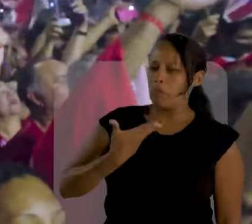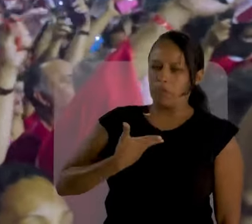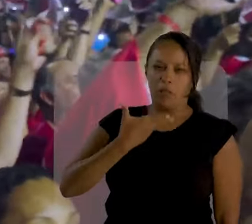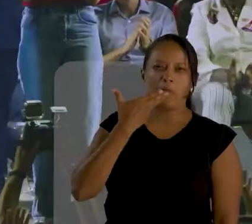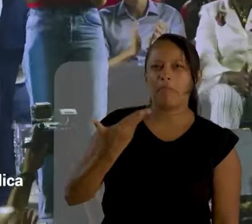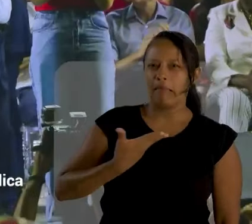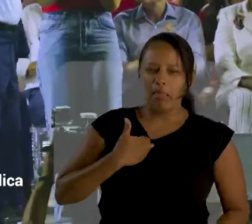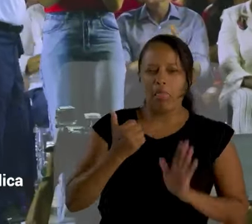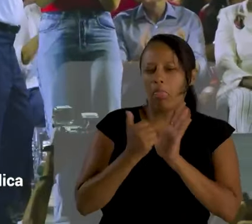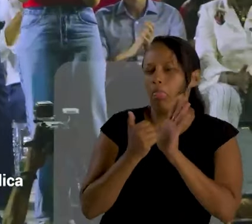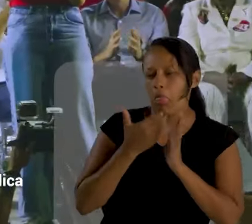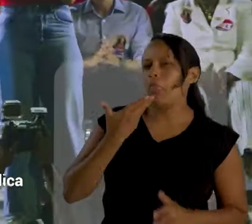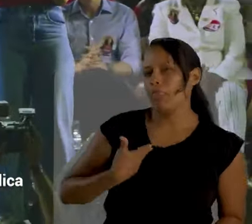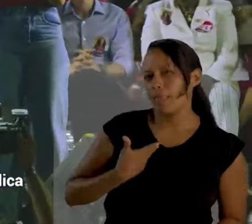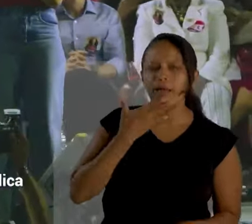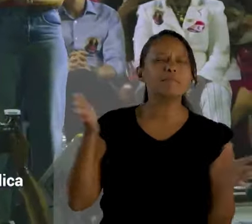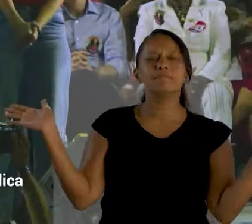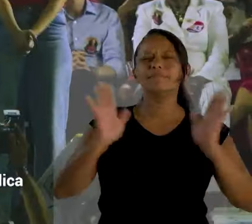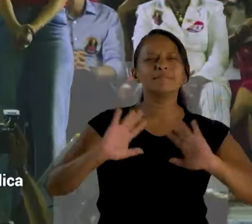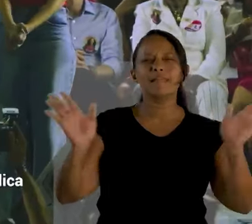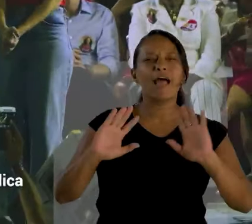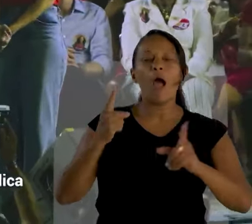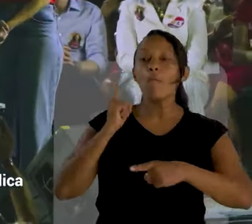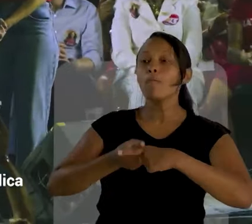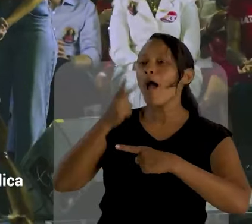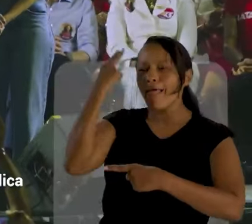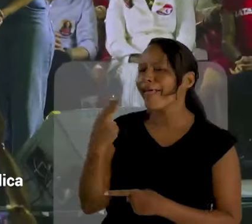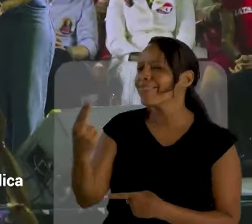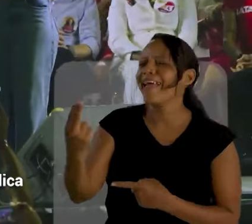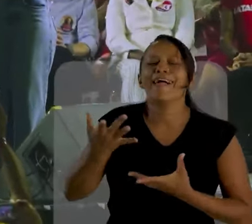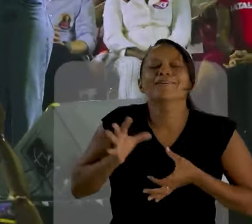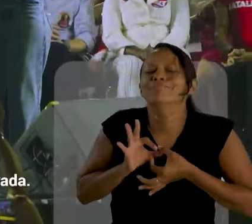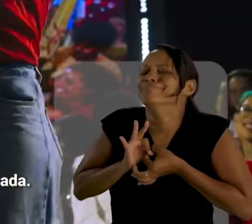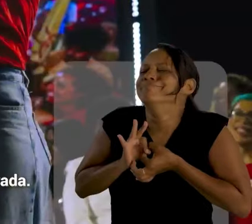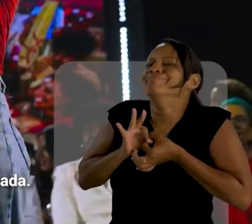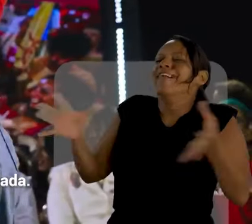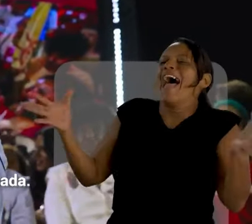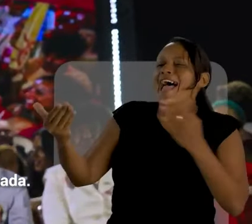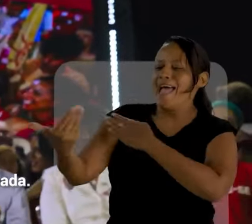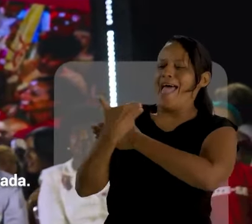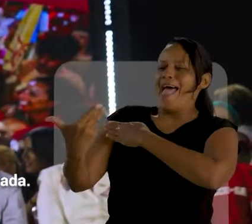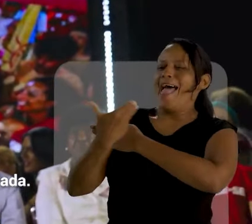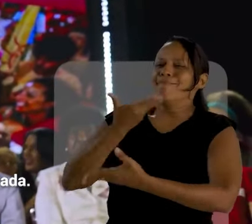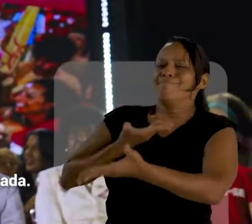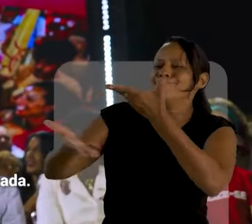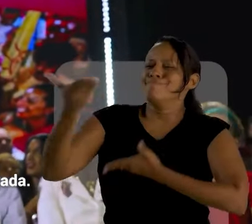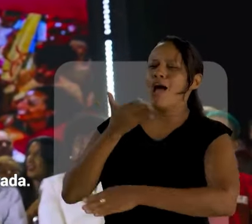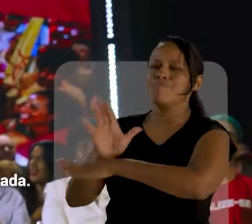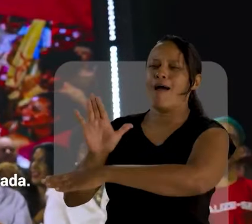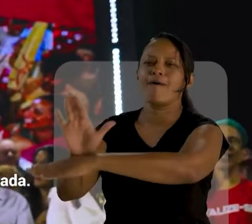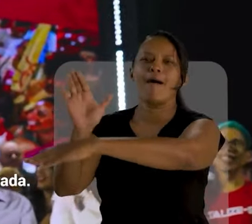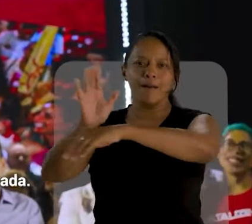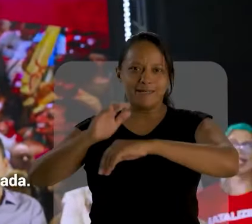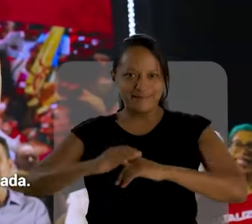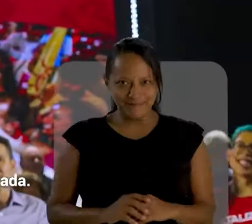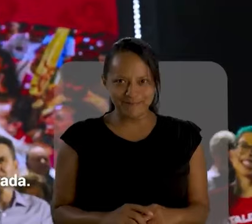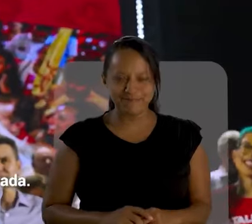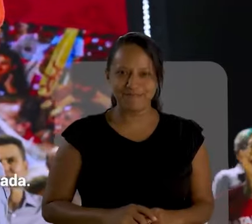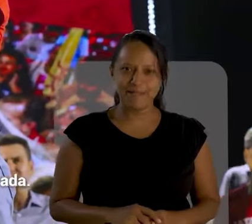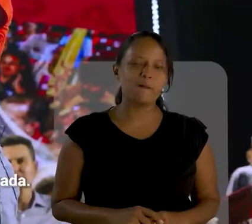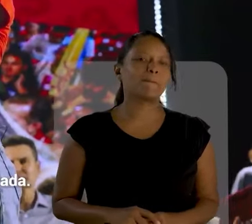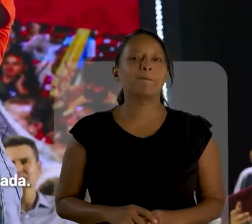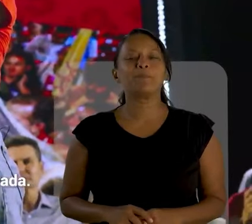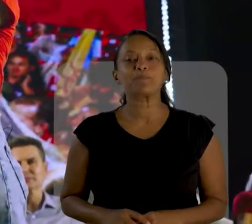vai precisar bater na porta da presidenta da república. Porque pra você a porta estará